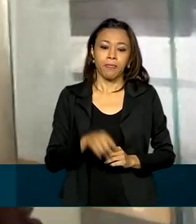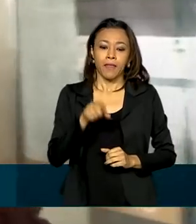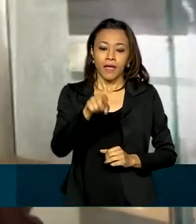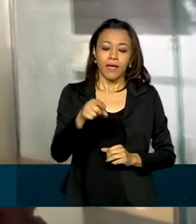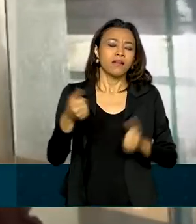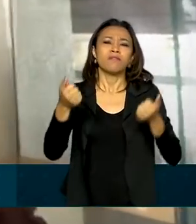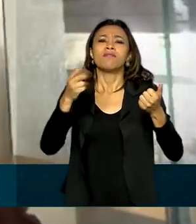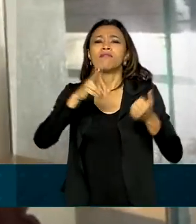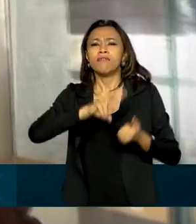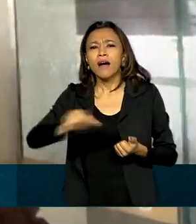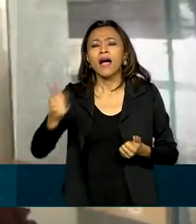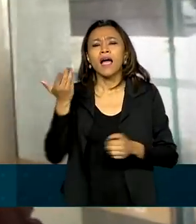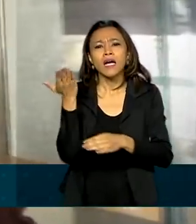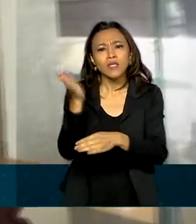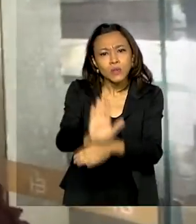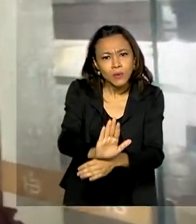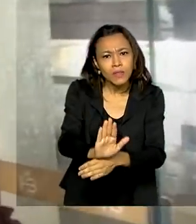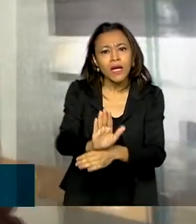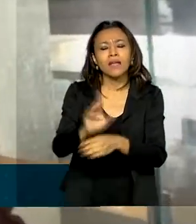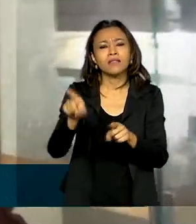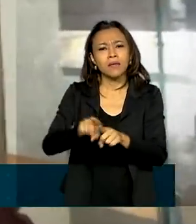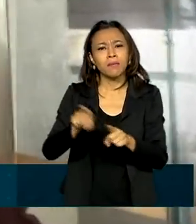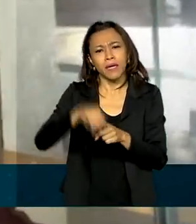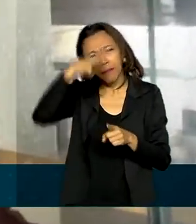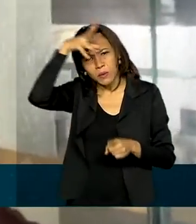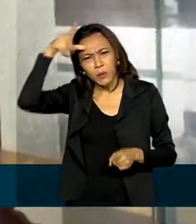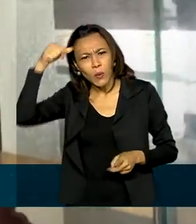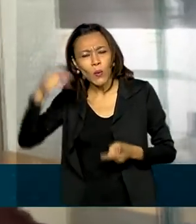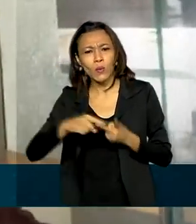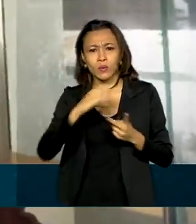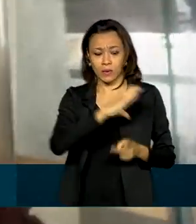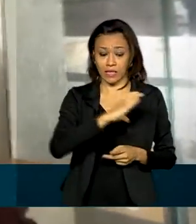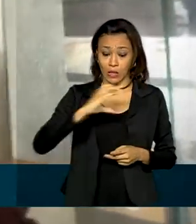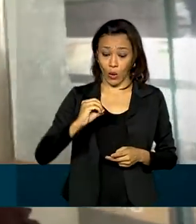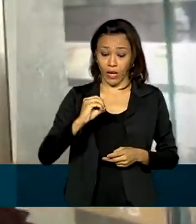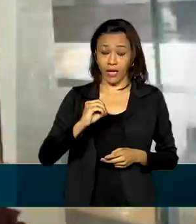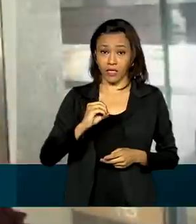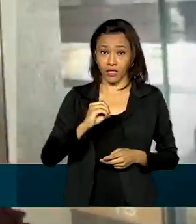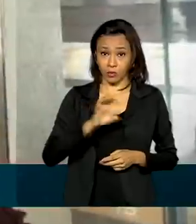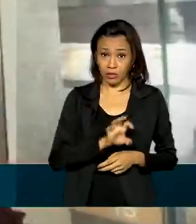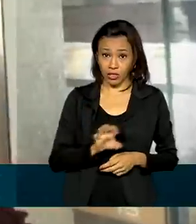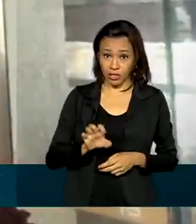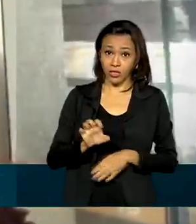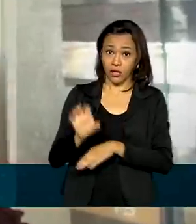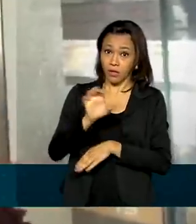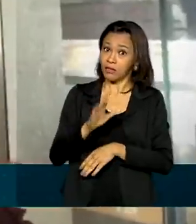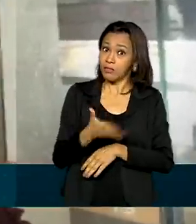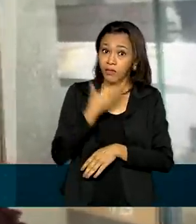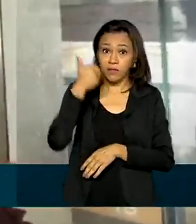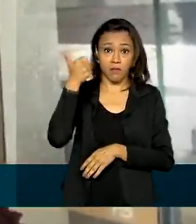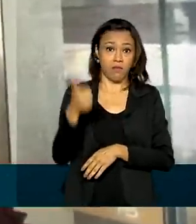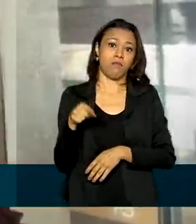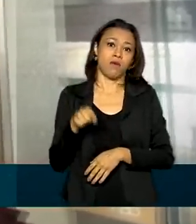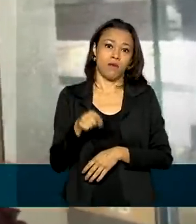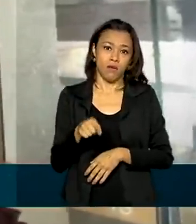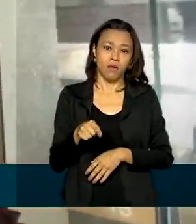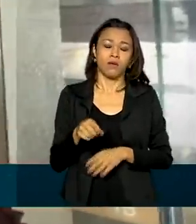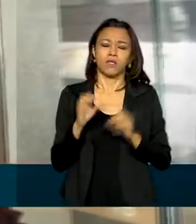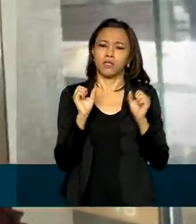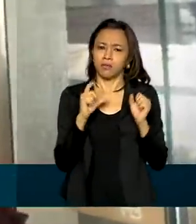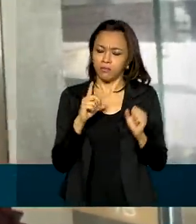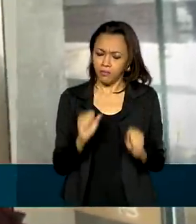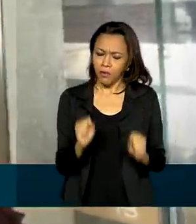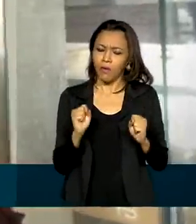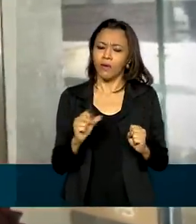Brasil, Não só do Pará, como do Mato Grosso, do Centro-Oeste, tudo ali. Que é tudo rodoviário, a gente pode ter aí